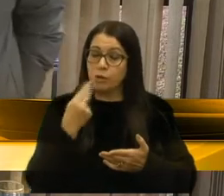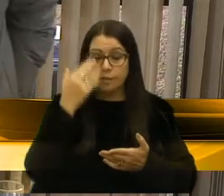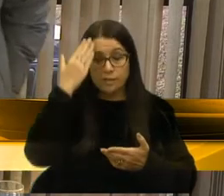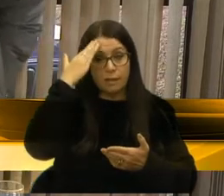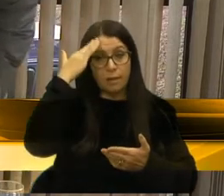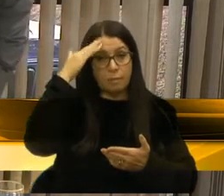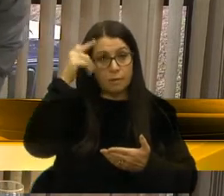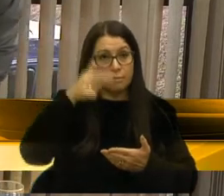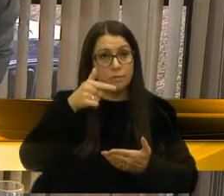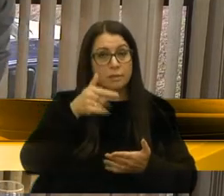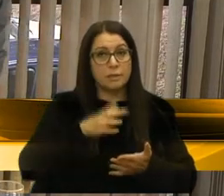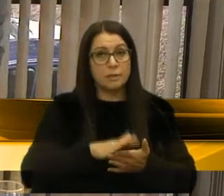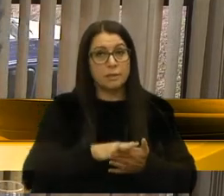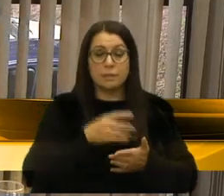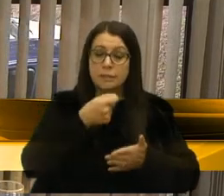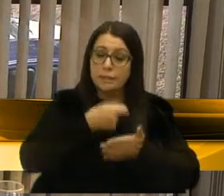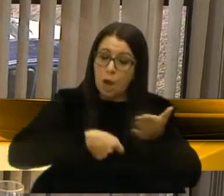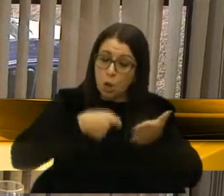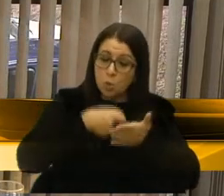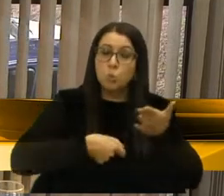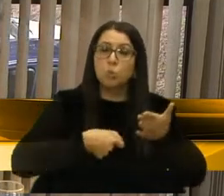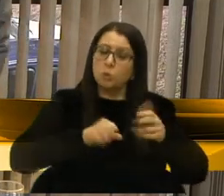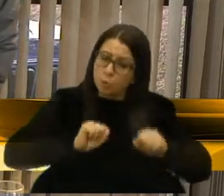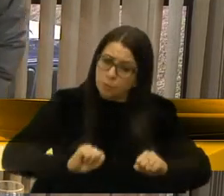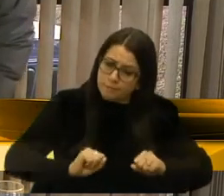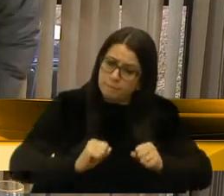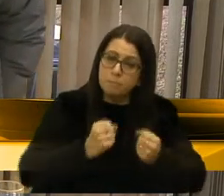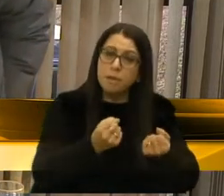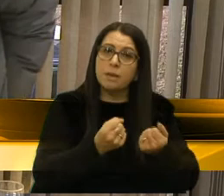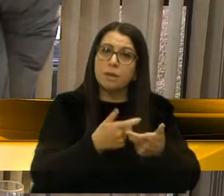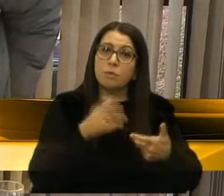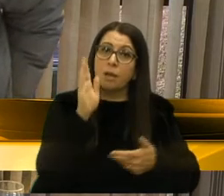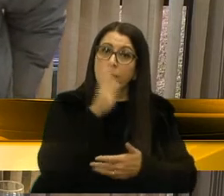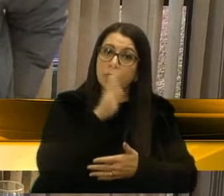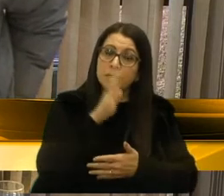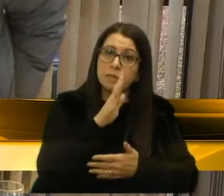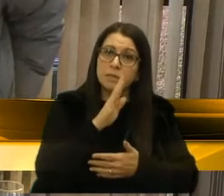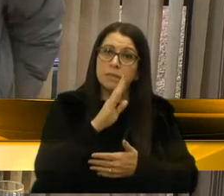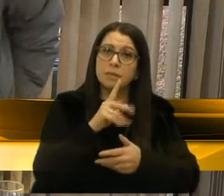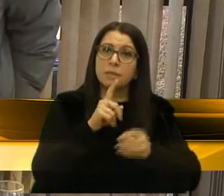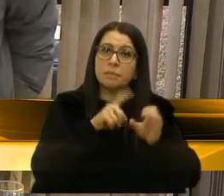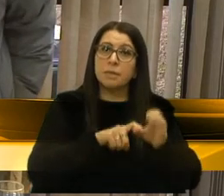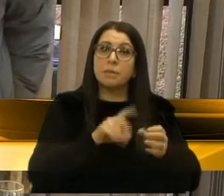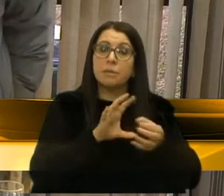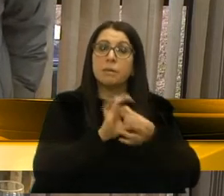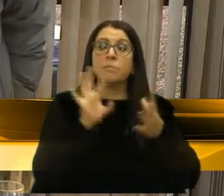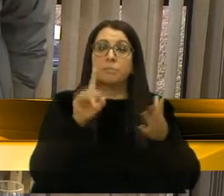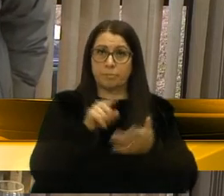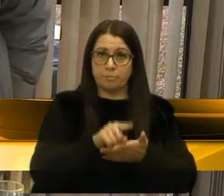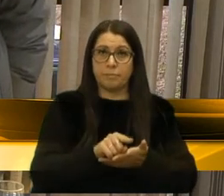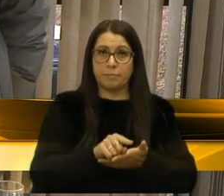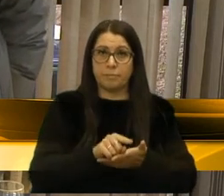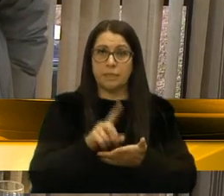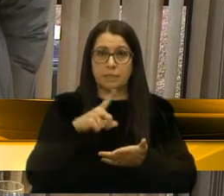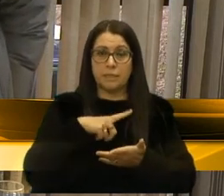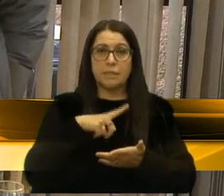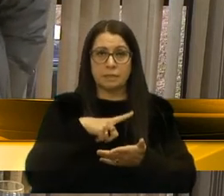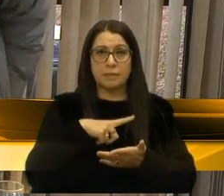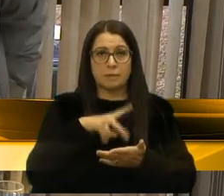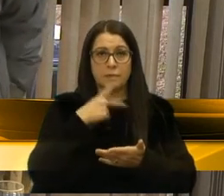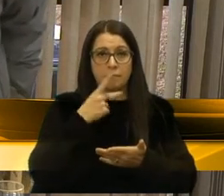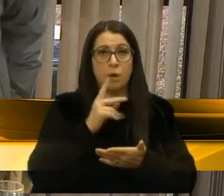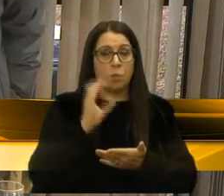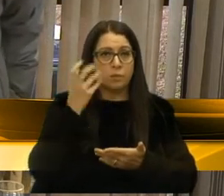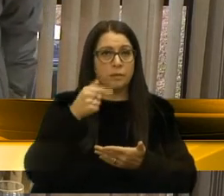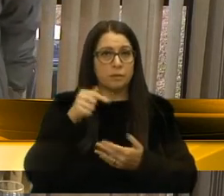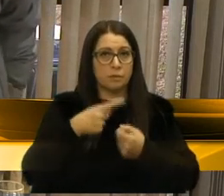da luta, do empenho, na agilização dessas pendências para a liberação que tem tido com